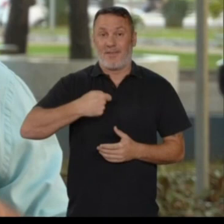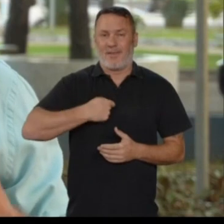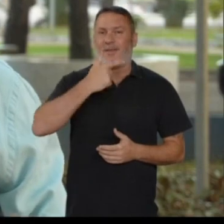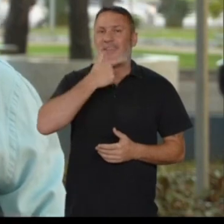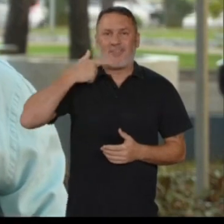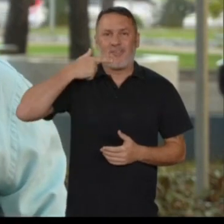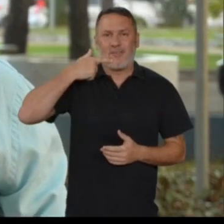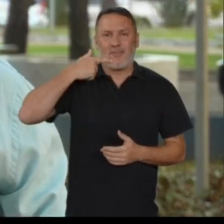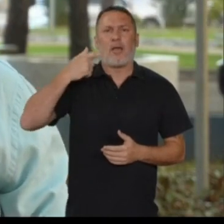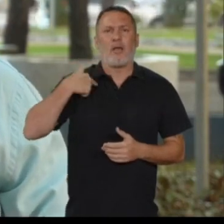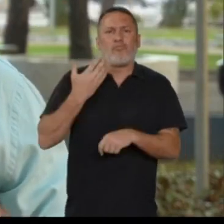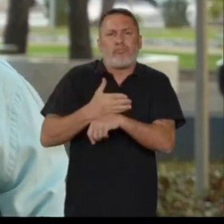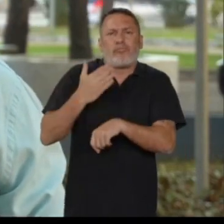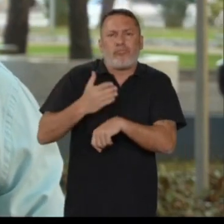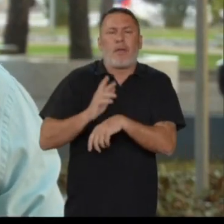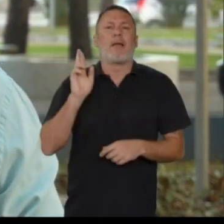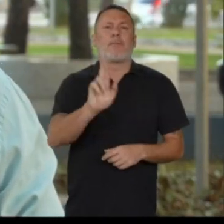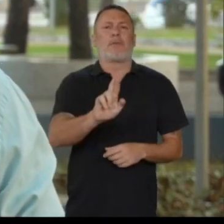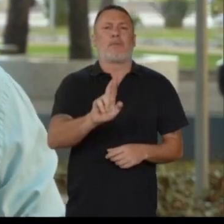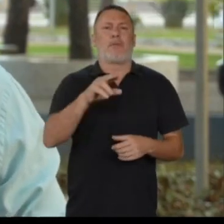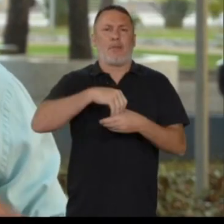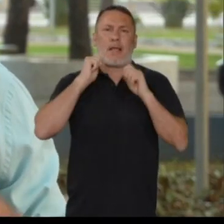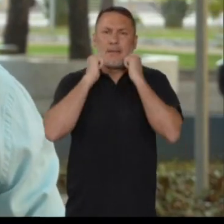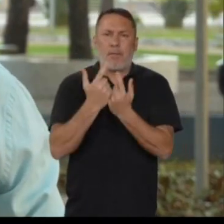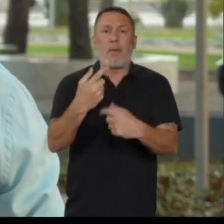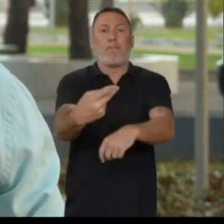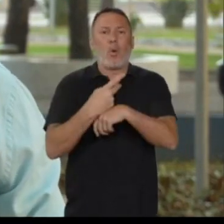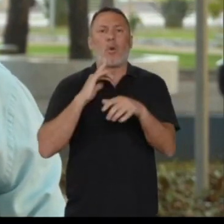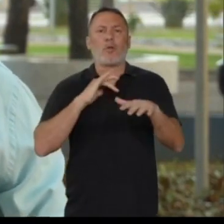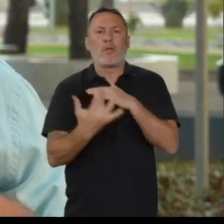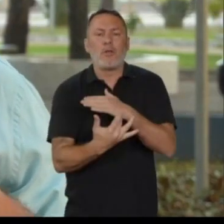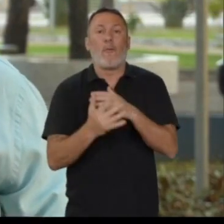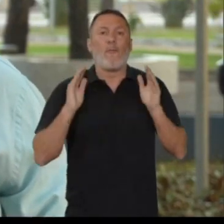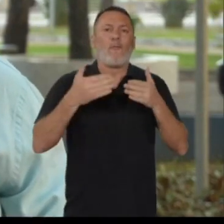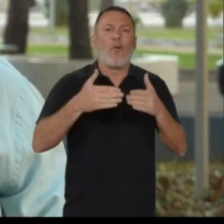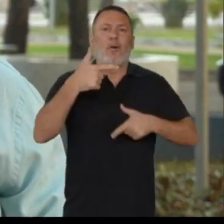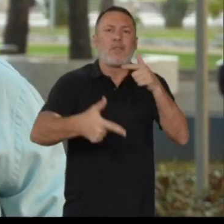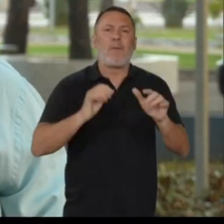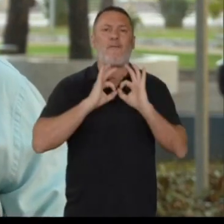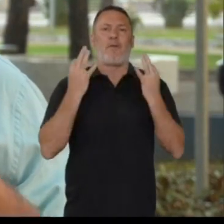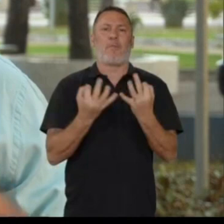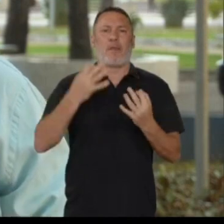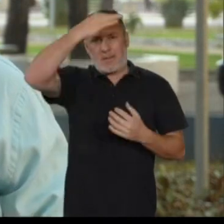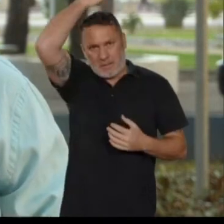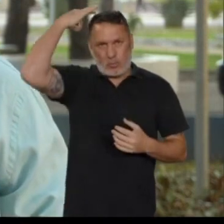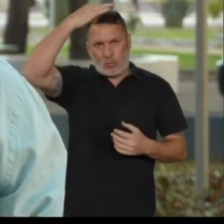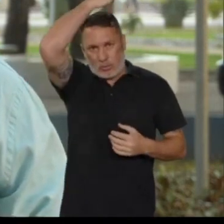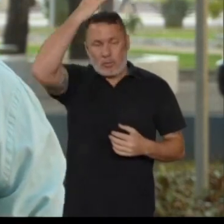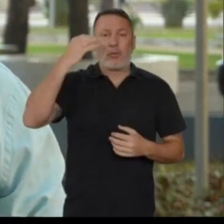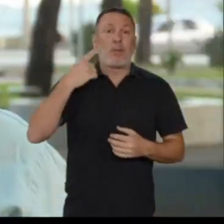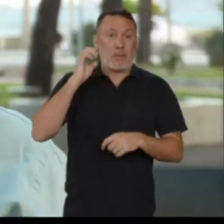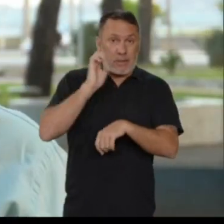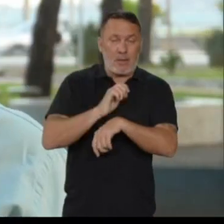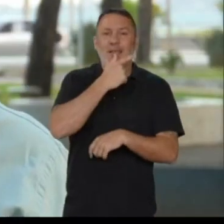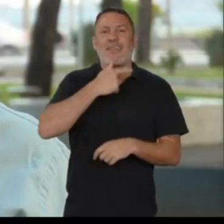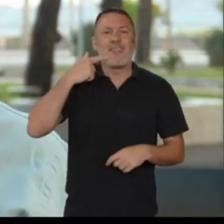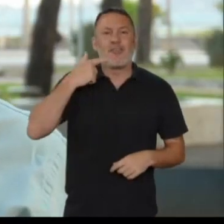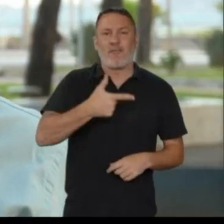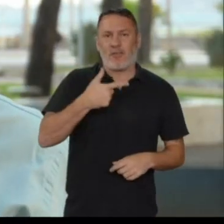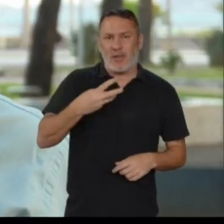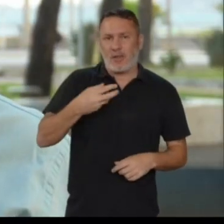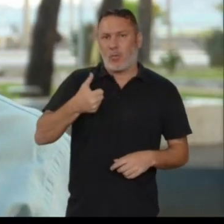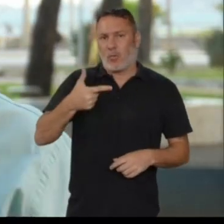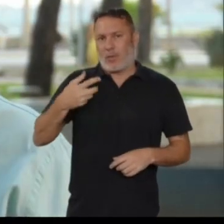Sou Fabrício Gandini. Me preparei para te representar. Conheça nosso trabalho para as famílias capixabas nas nossas redes sociais. Para deputado